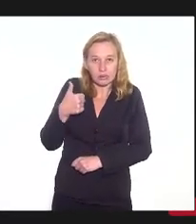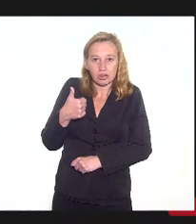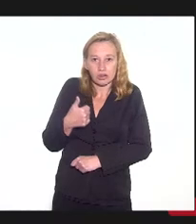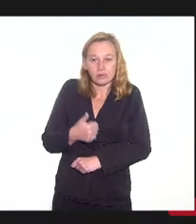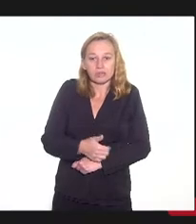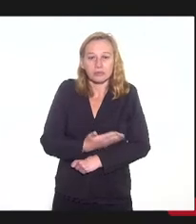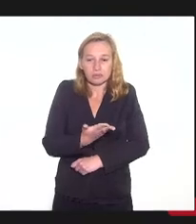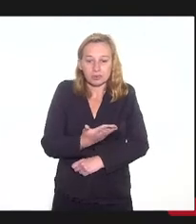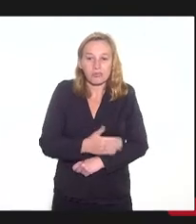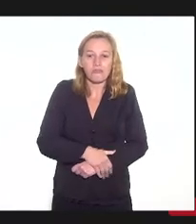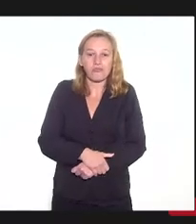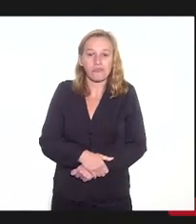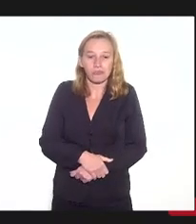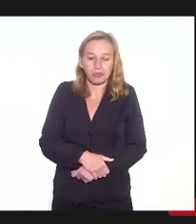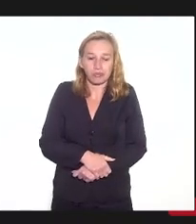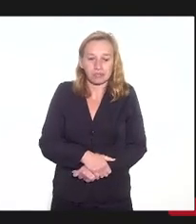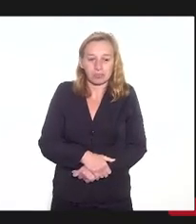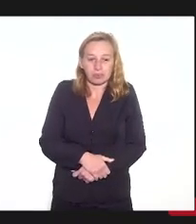isso. não vejo